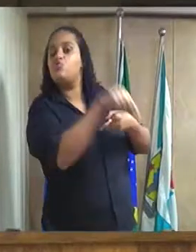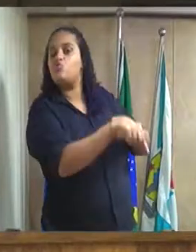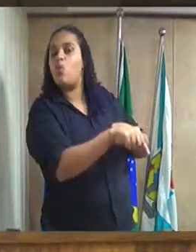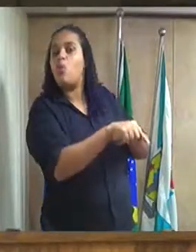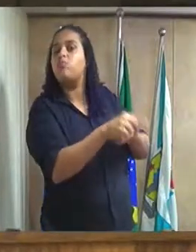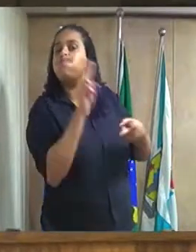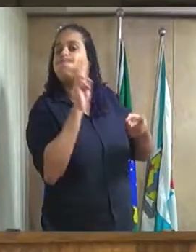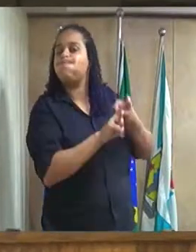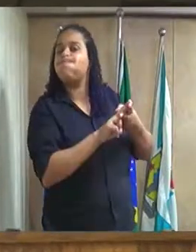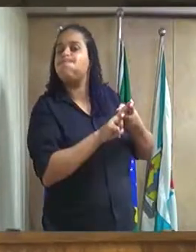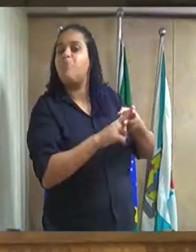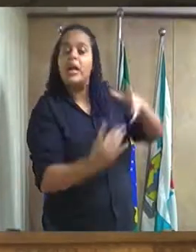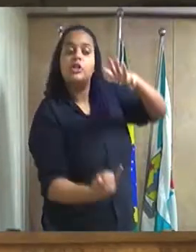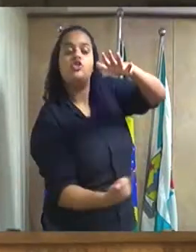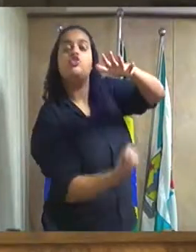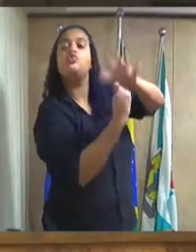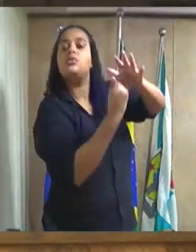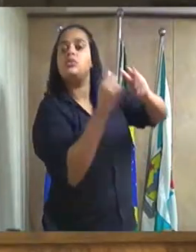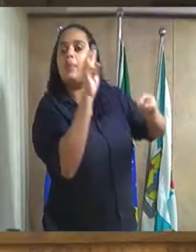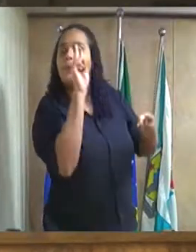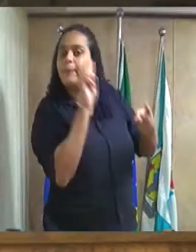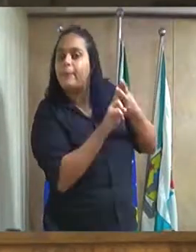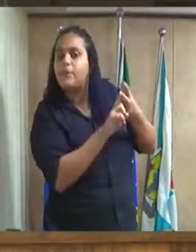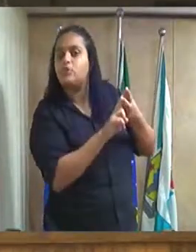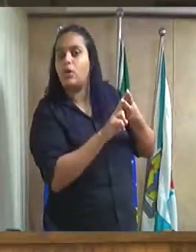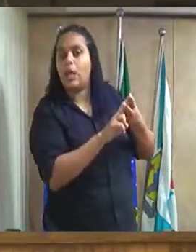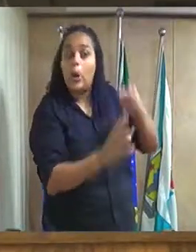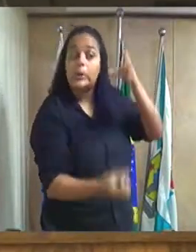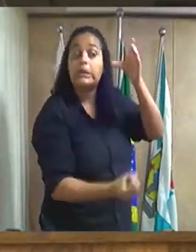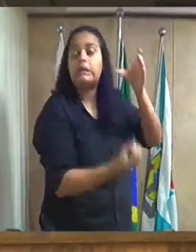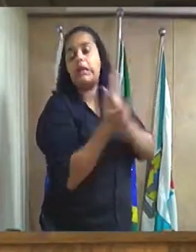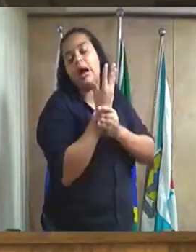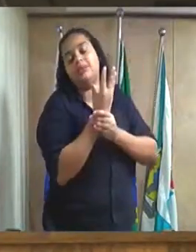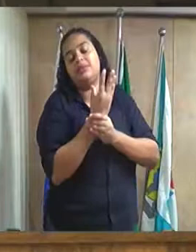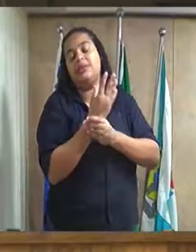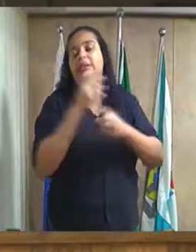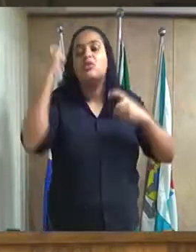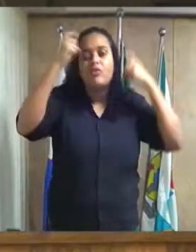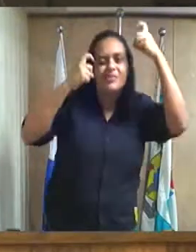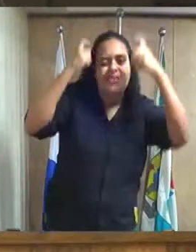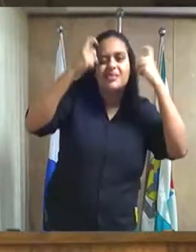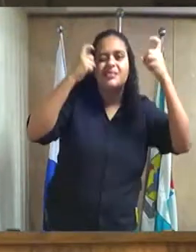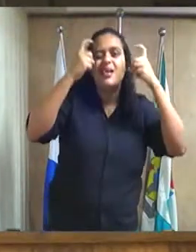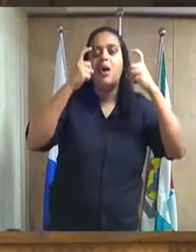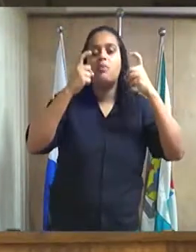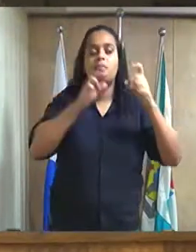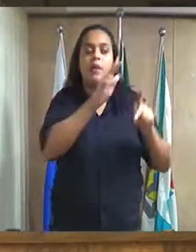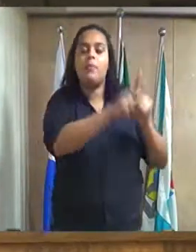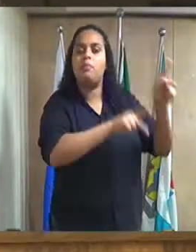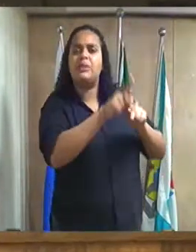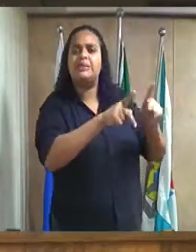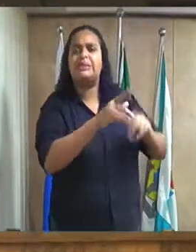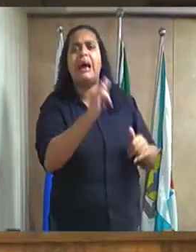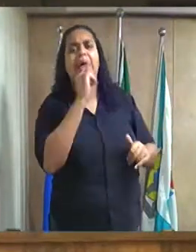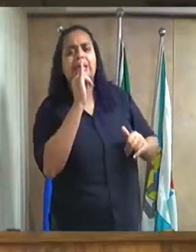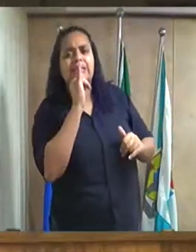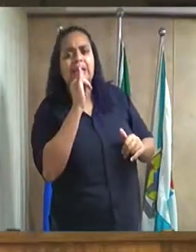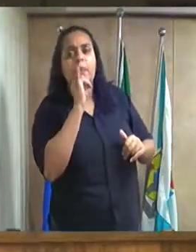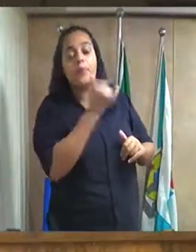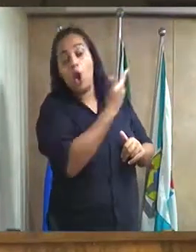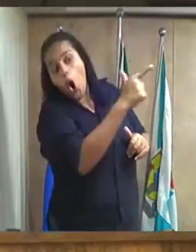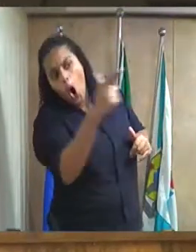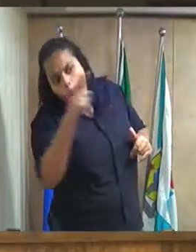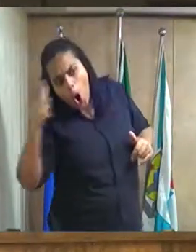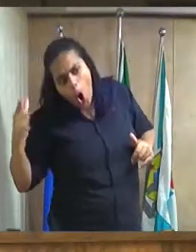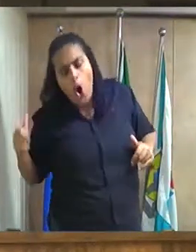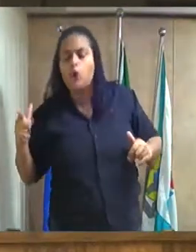das instituições prisionais construídas. A exemplo de vários outros municípios do